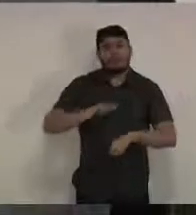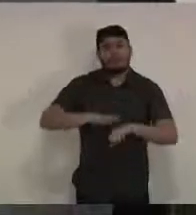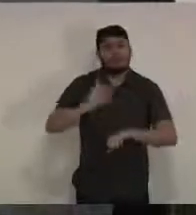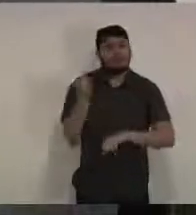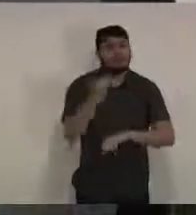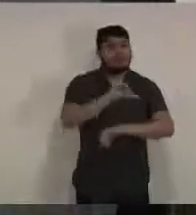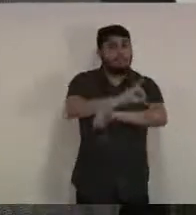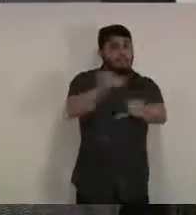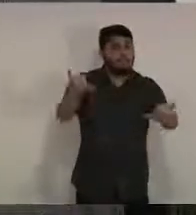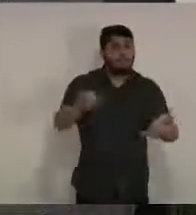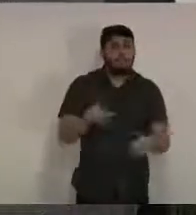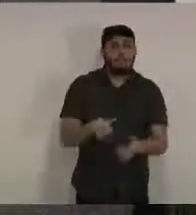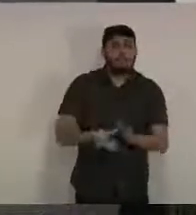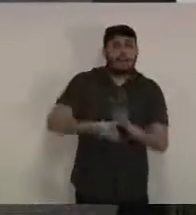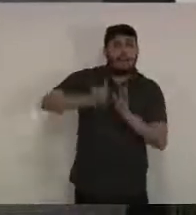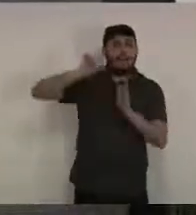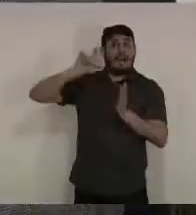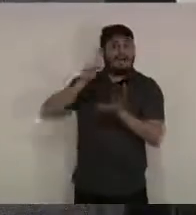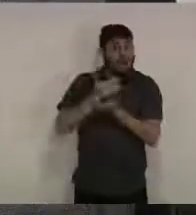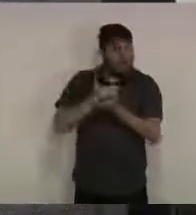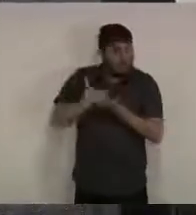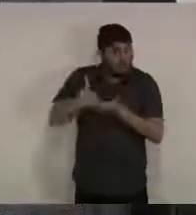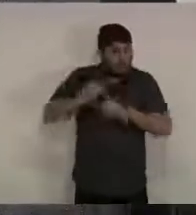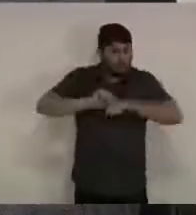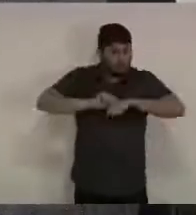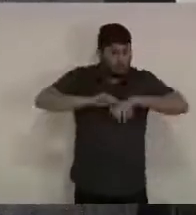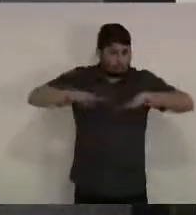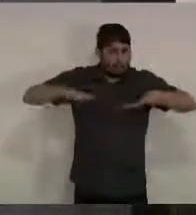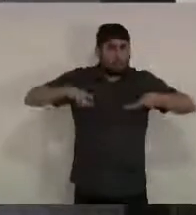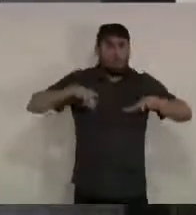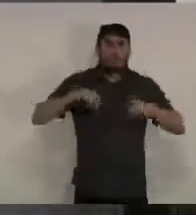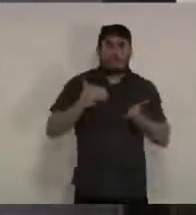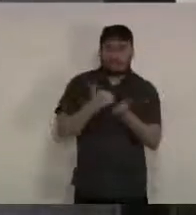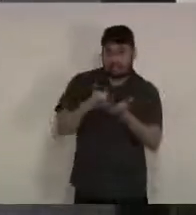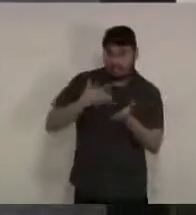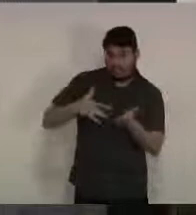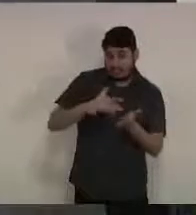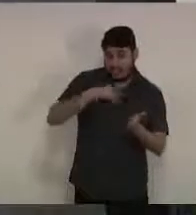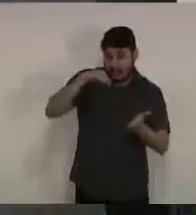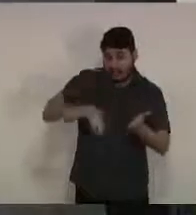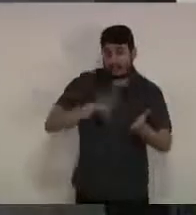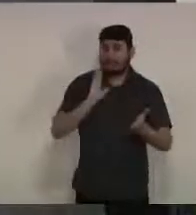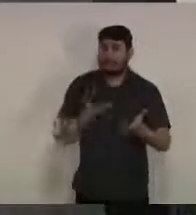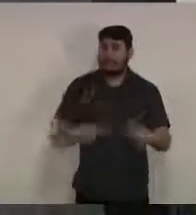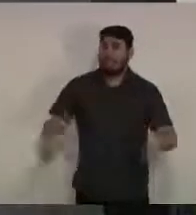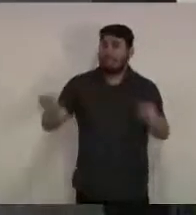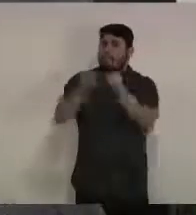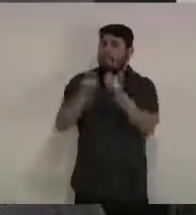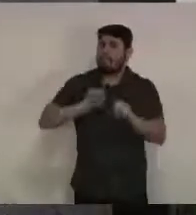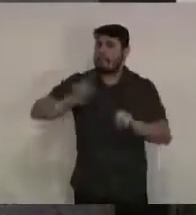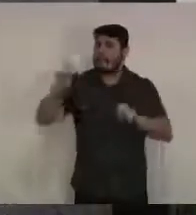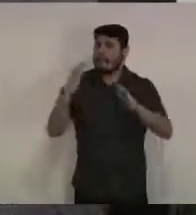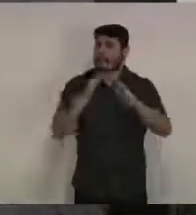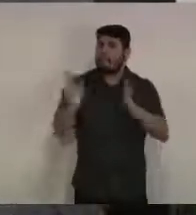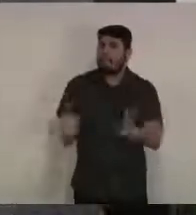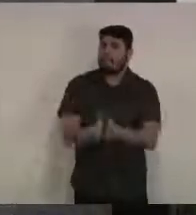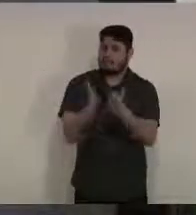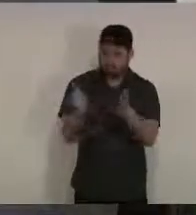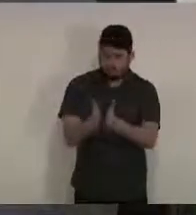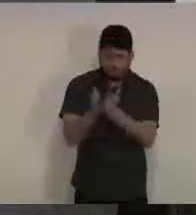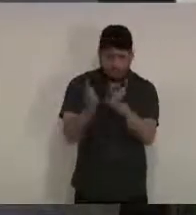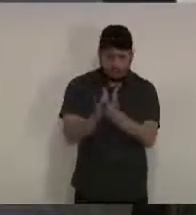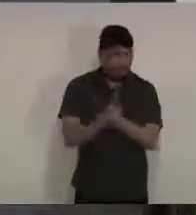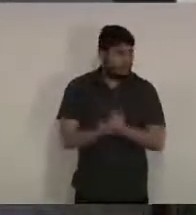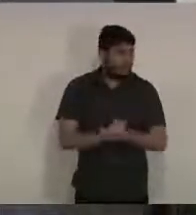pandemia a Secretaria de Saúde vem mantendo um contato e uma parceria com a instituição mesmo aquele órgão não